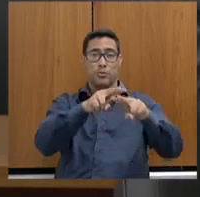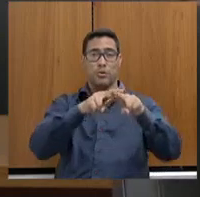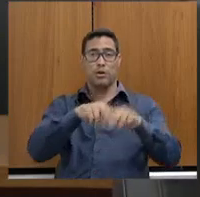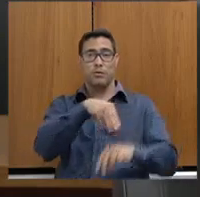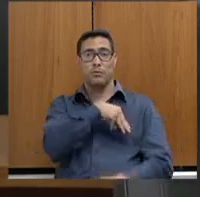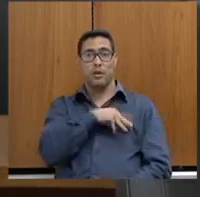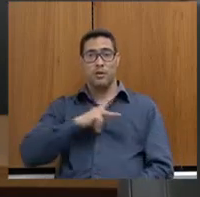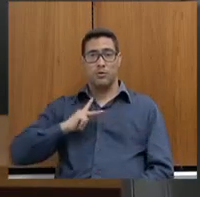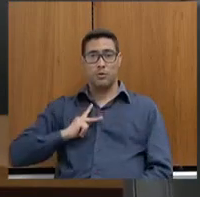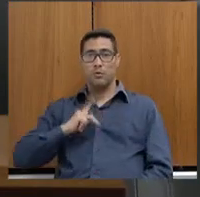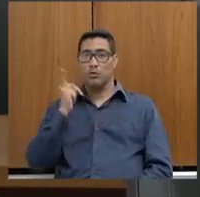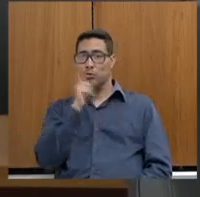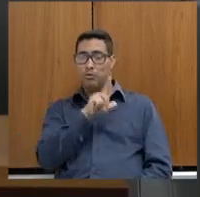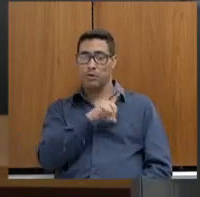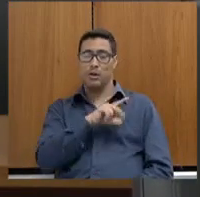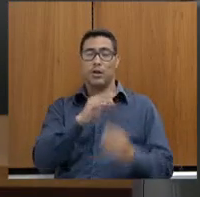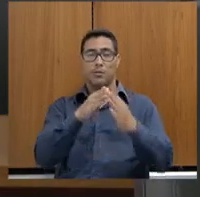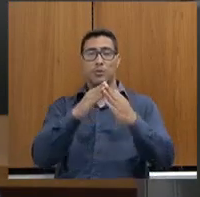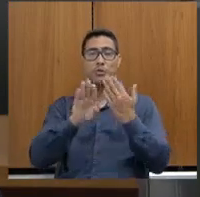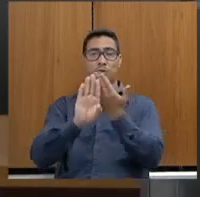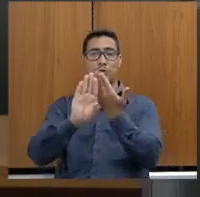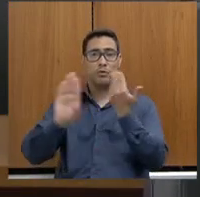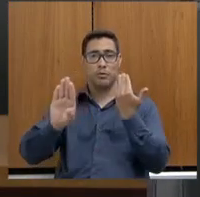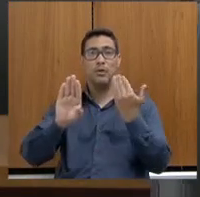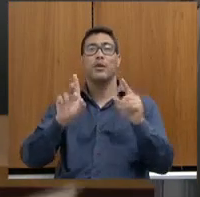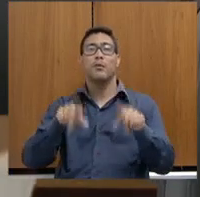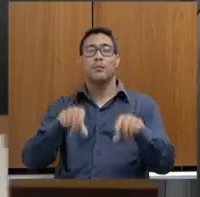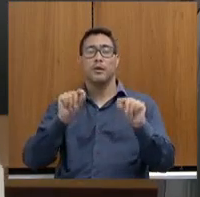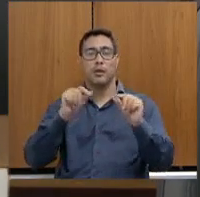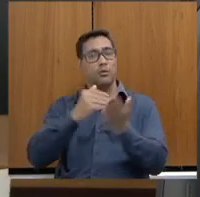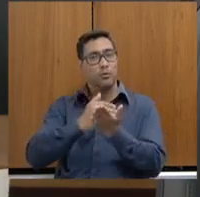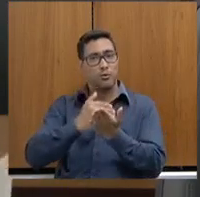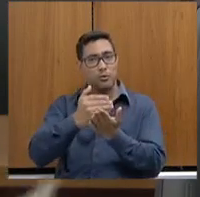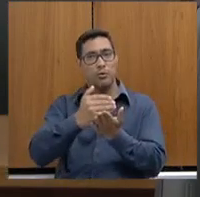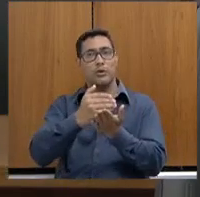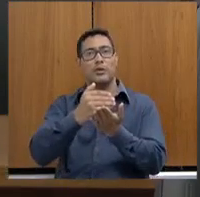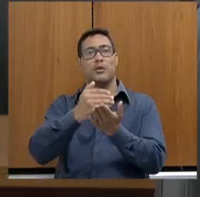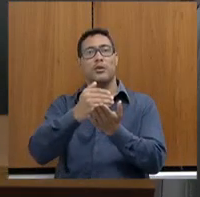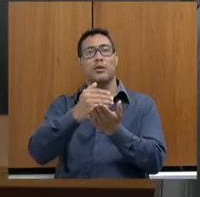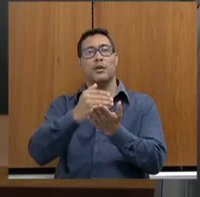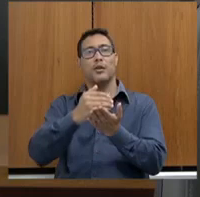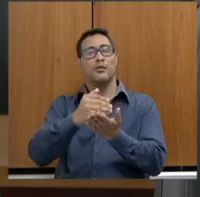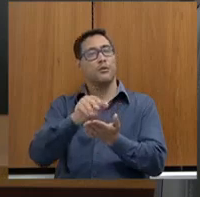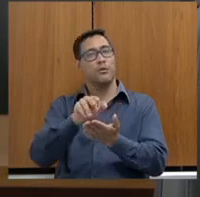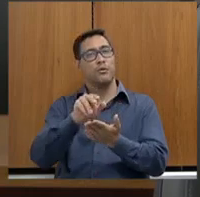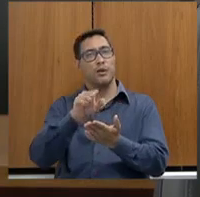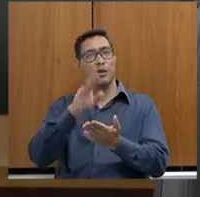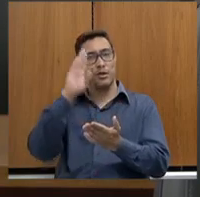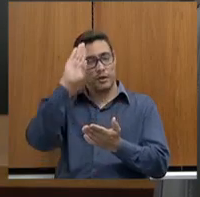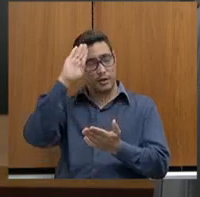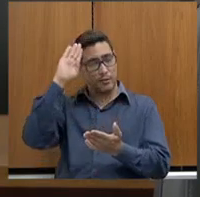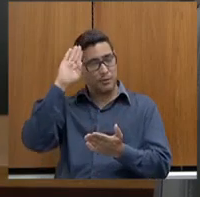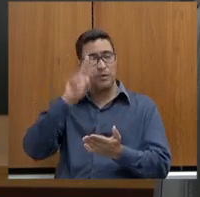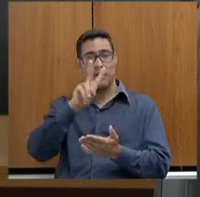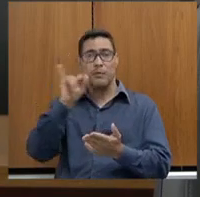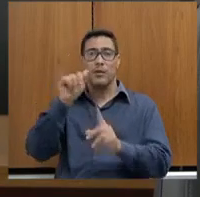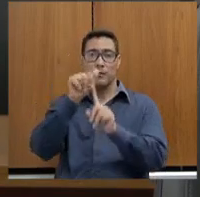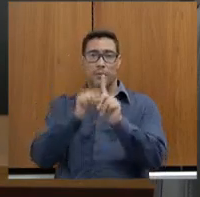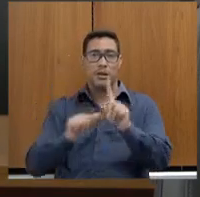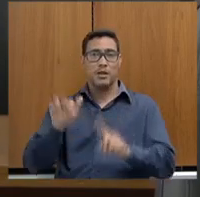e conseguiram eliminar, suspendendo o início, que seria agora, da nossa academia, que começaria agora no mês de fevereiro.